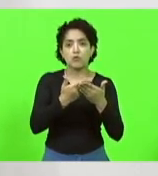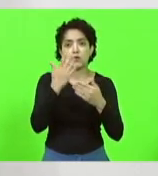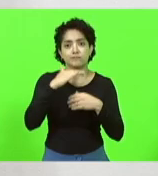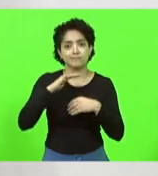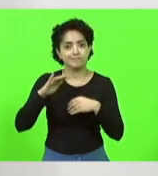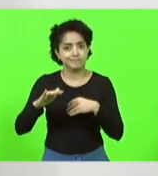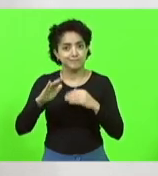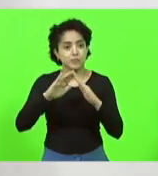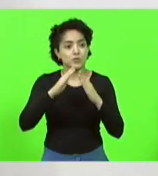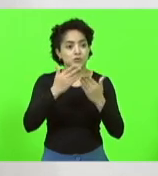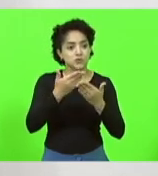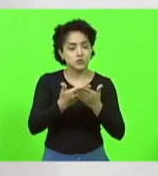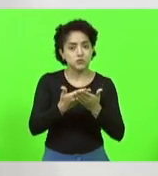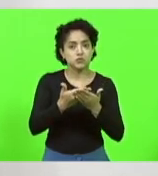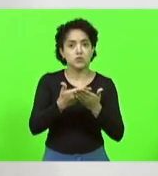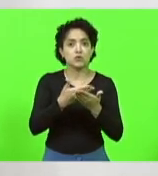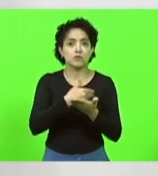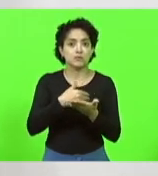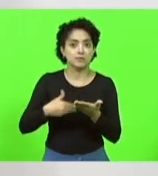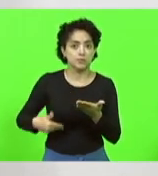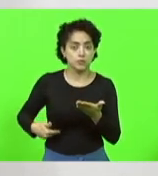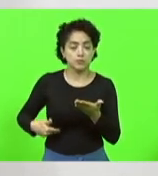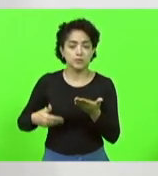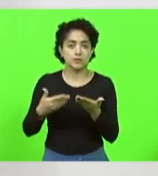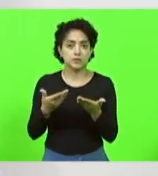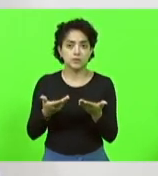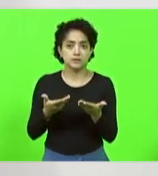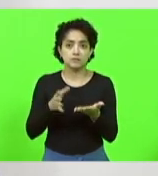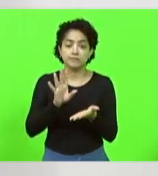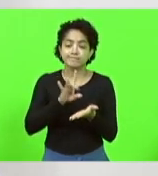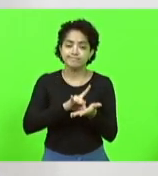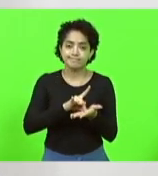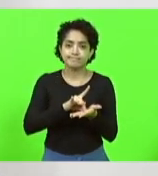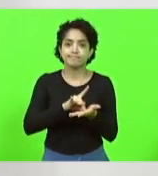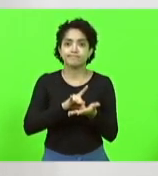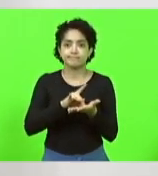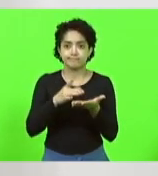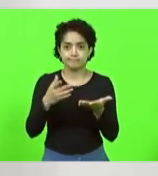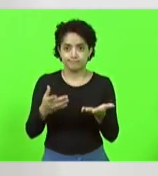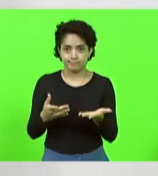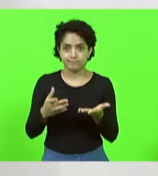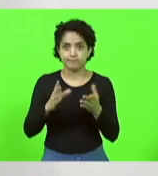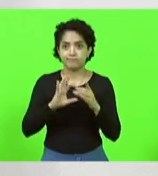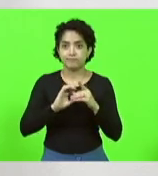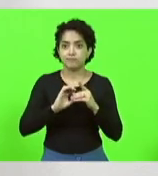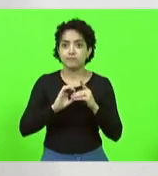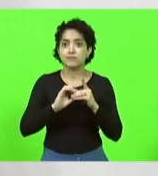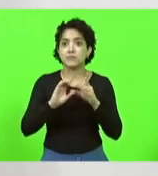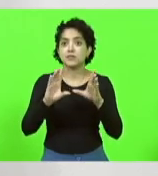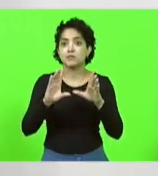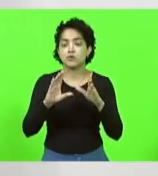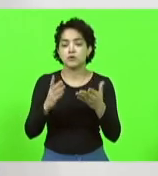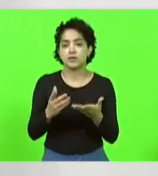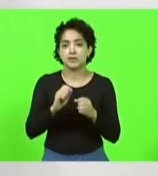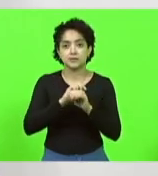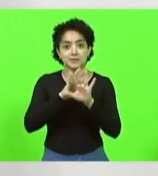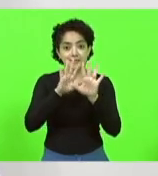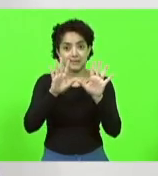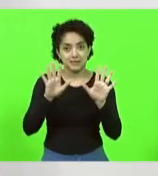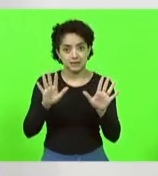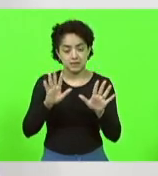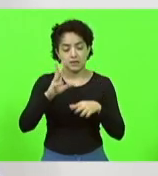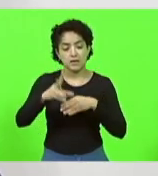pública. Então, é legítimo, é democrático e transparente as emendas que são